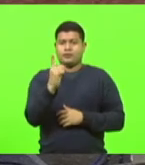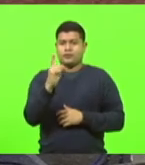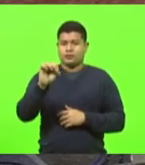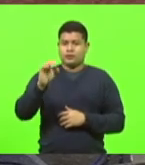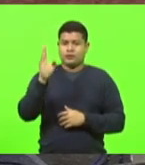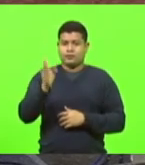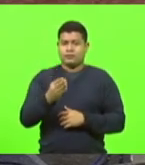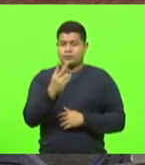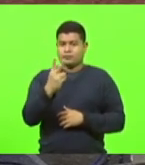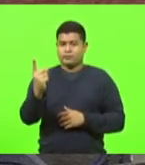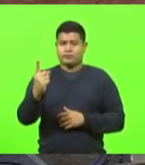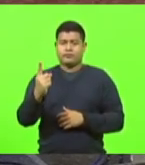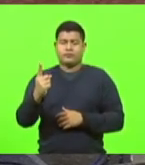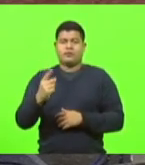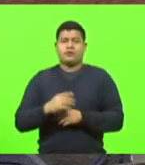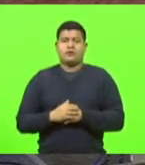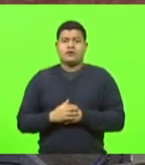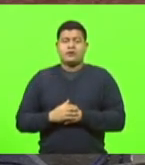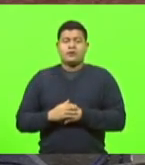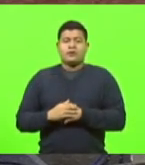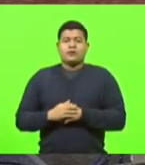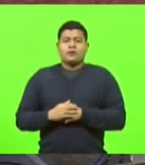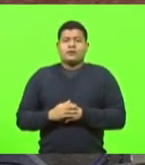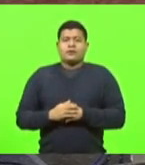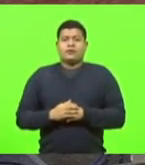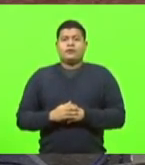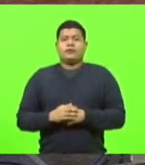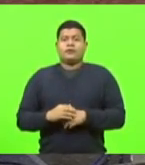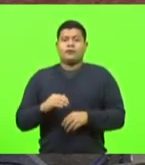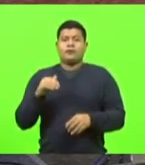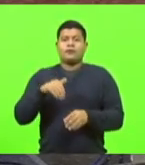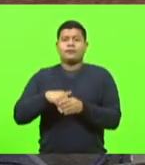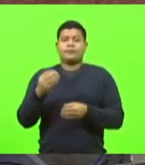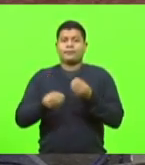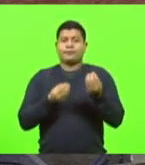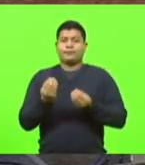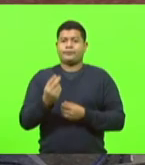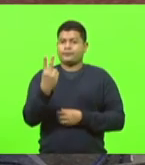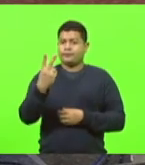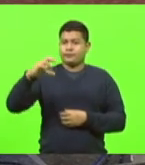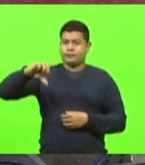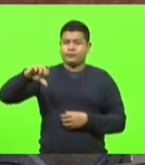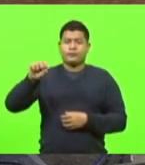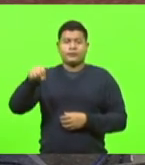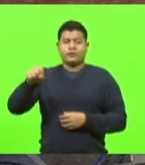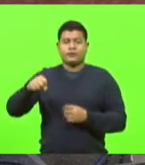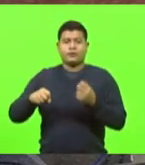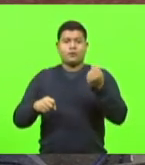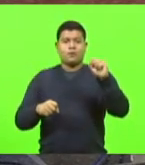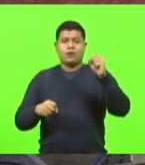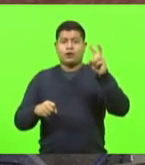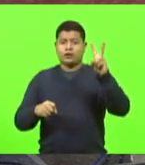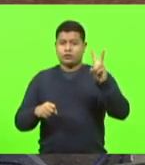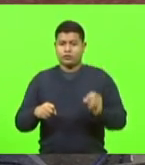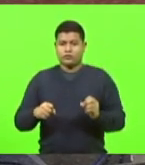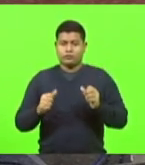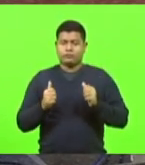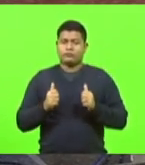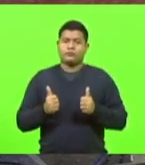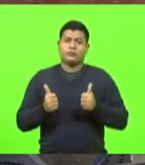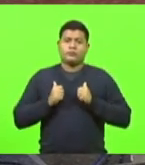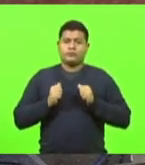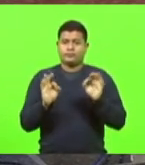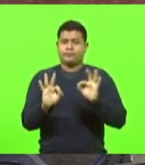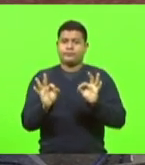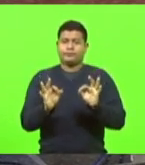2021, obtendo a seguinte votação. 29 votos sim, 8 votos não, nenhuma abstenção.